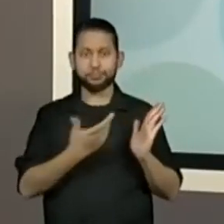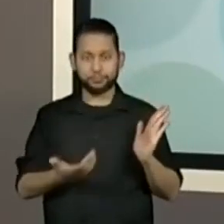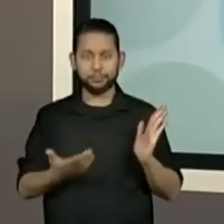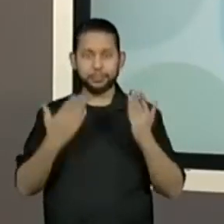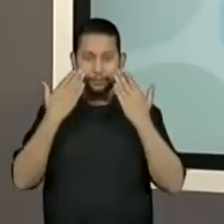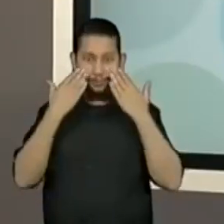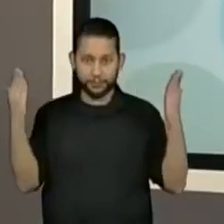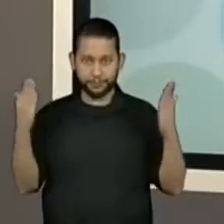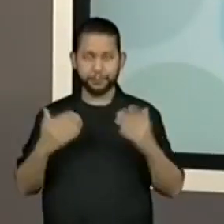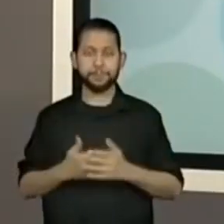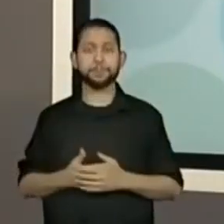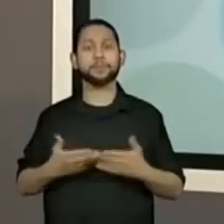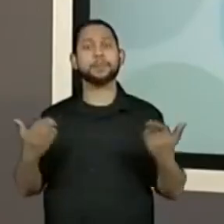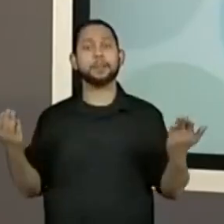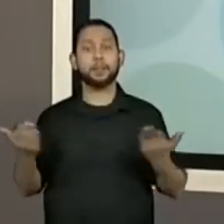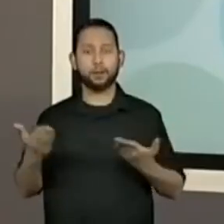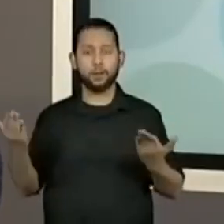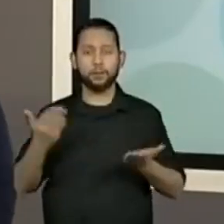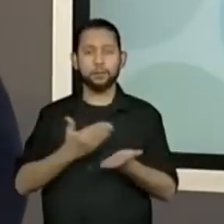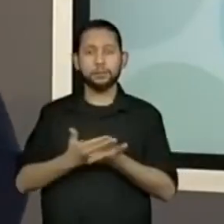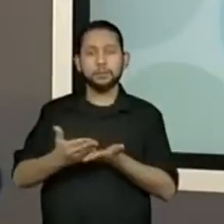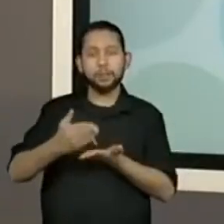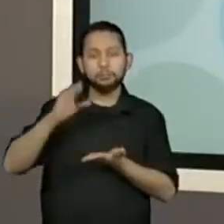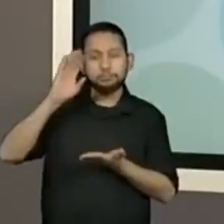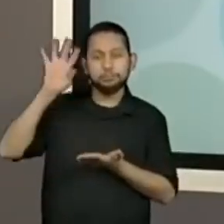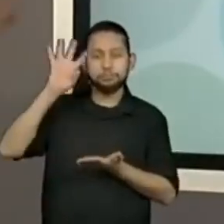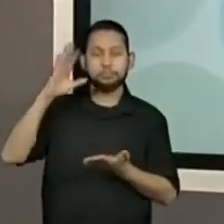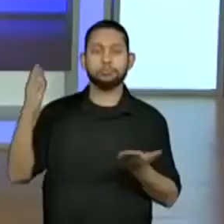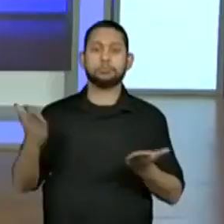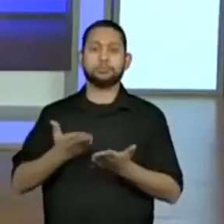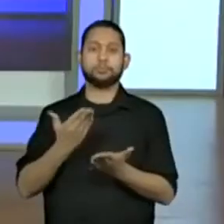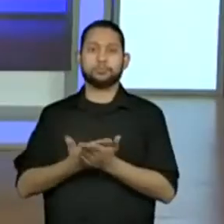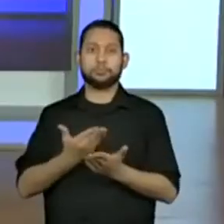para isso, vamos às reflexões iniciais da aula.